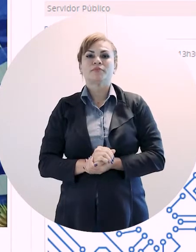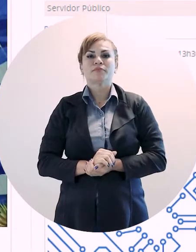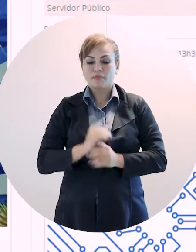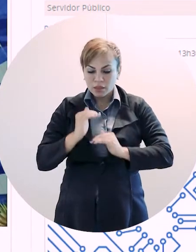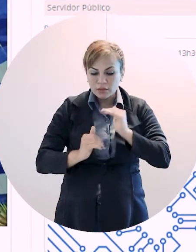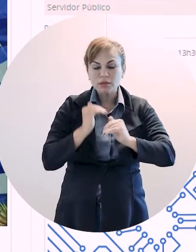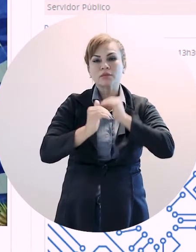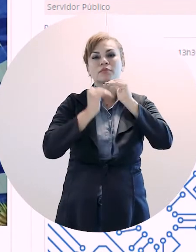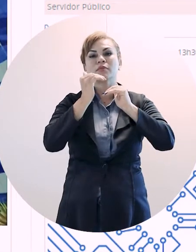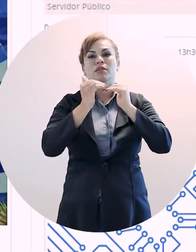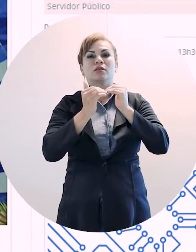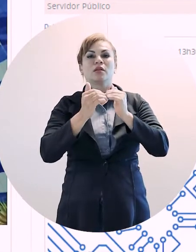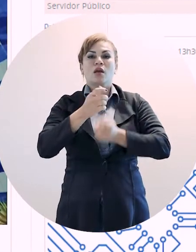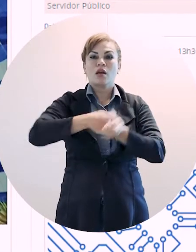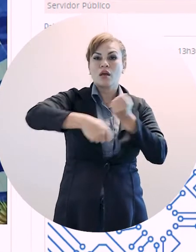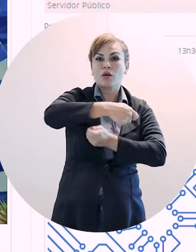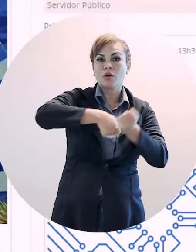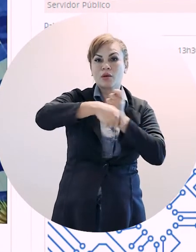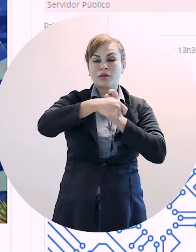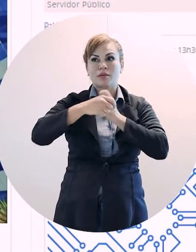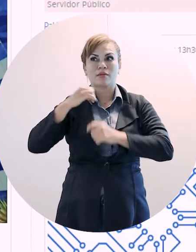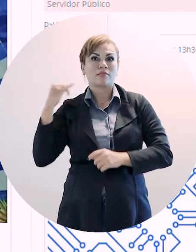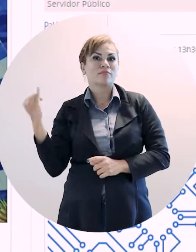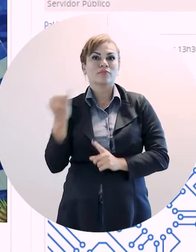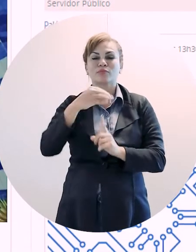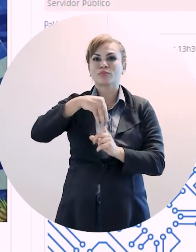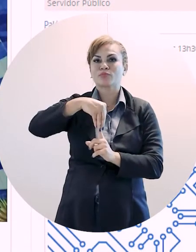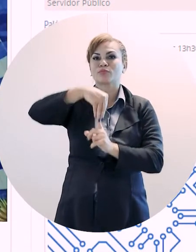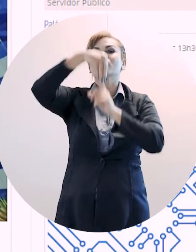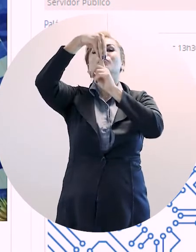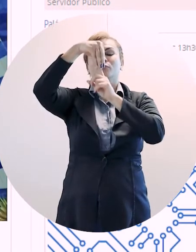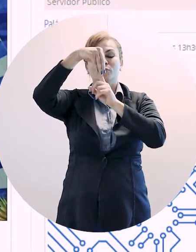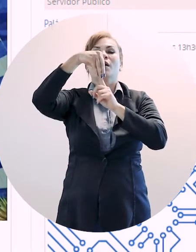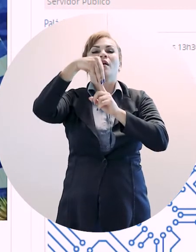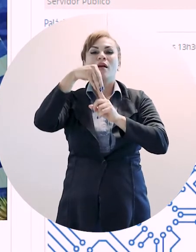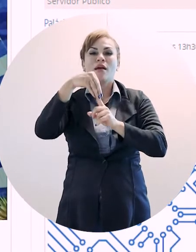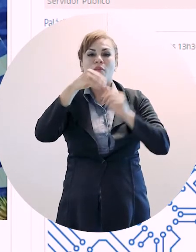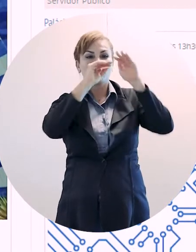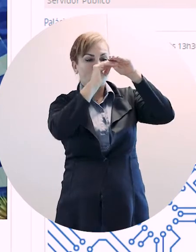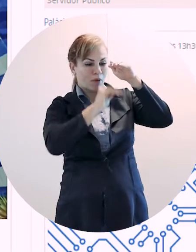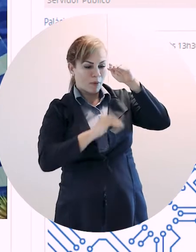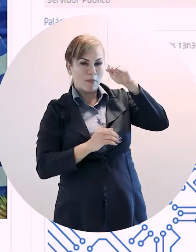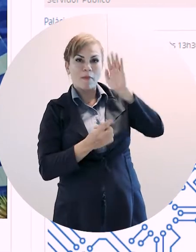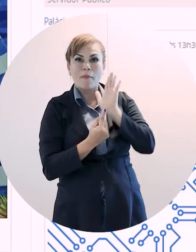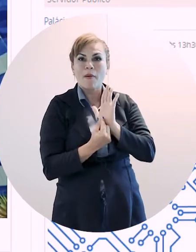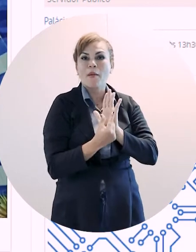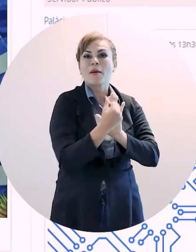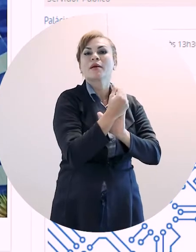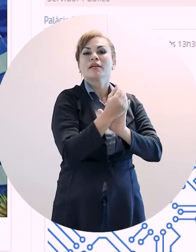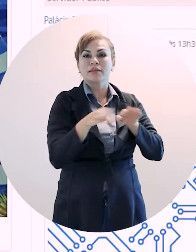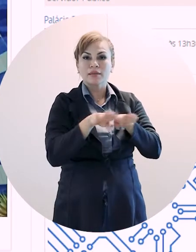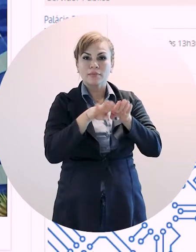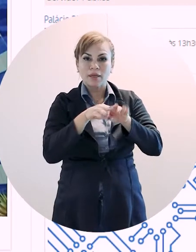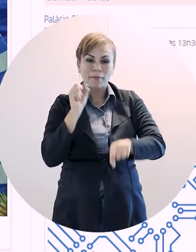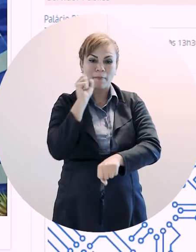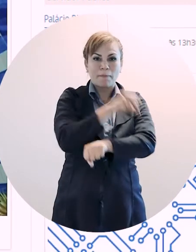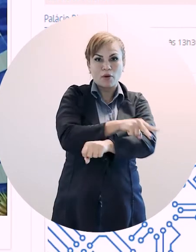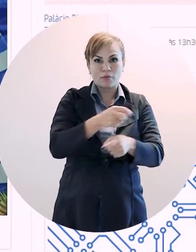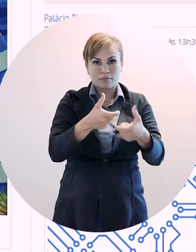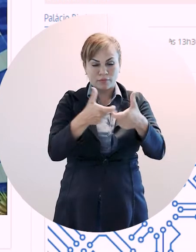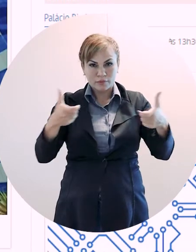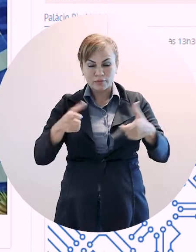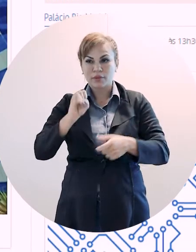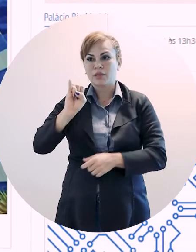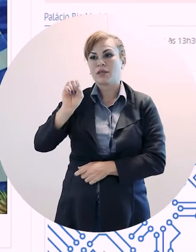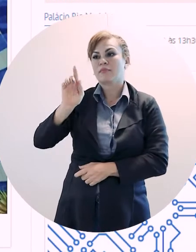acima da média nacional, Rondônia é destaque em arrecadação e geração de empregos. Divulgada pelo IBGE em